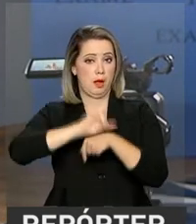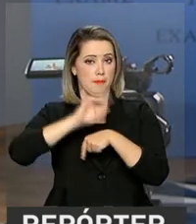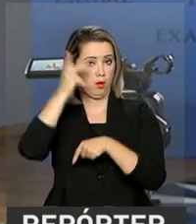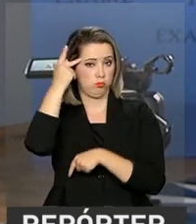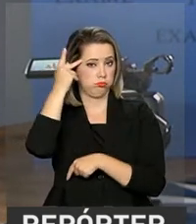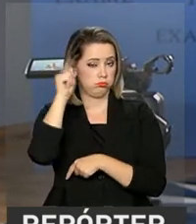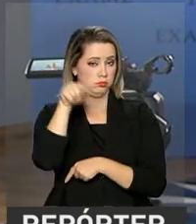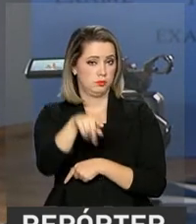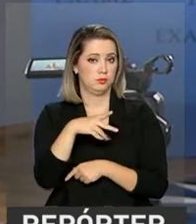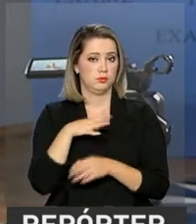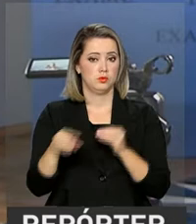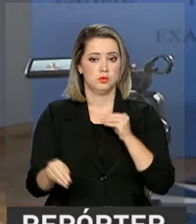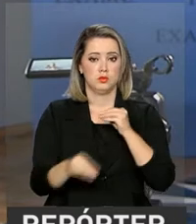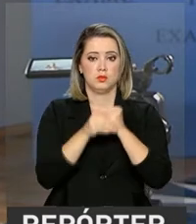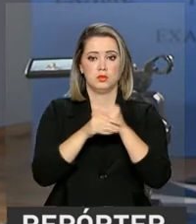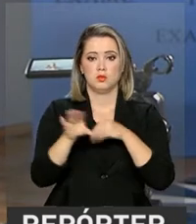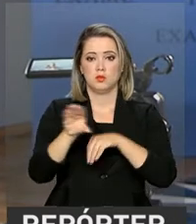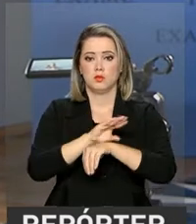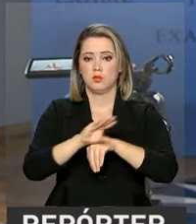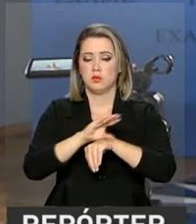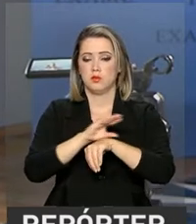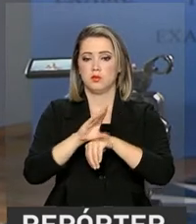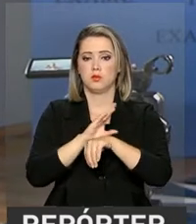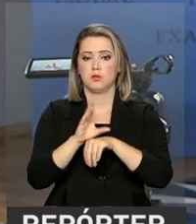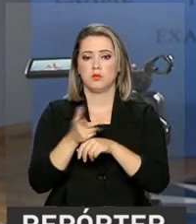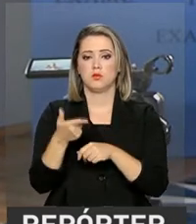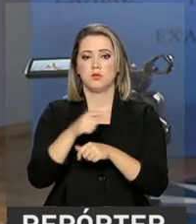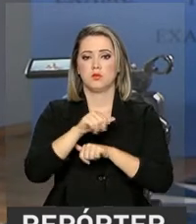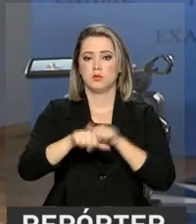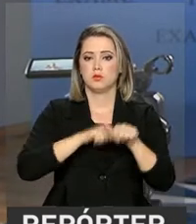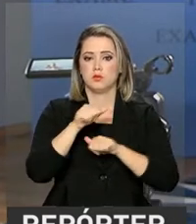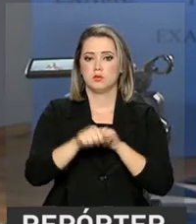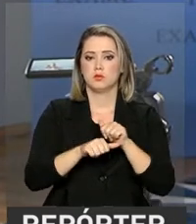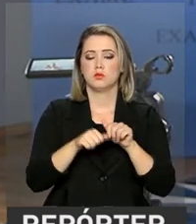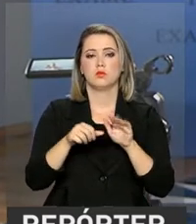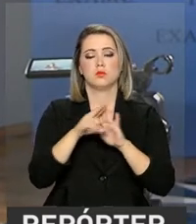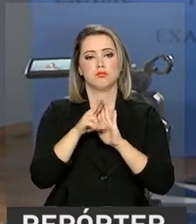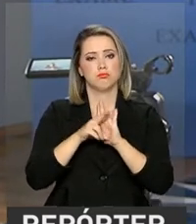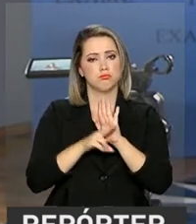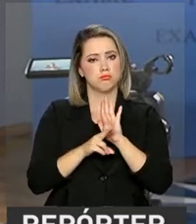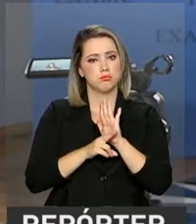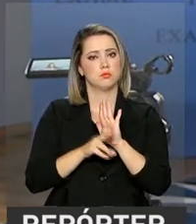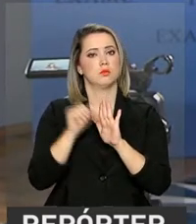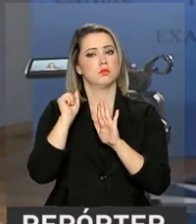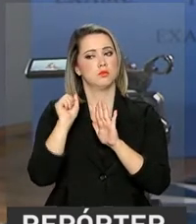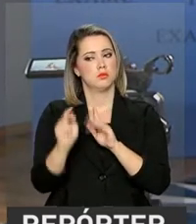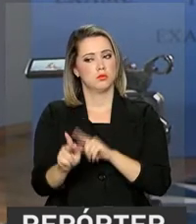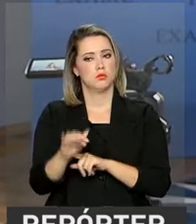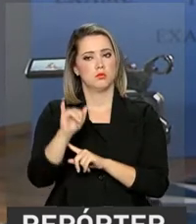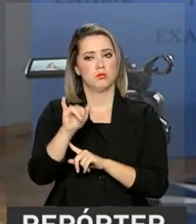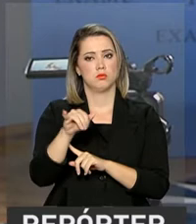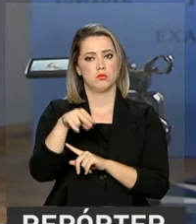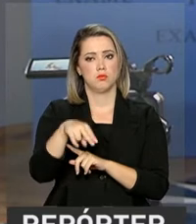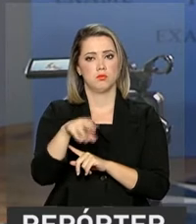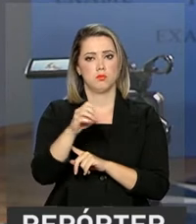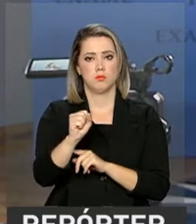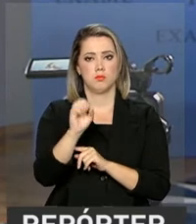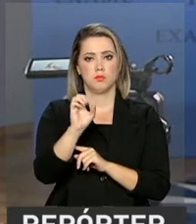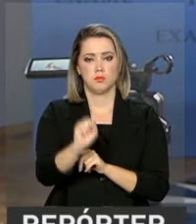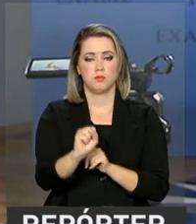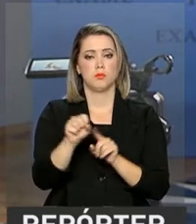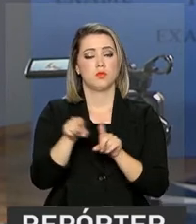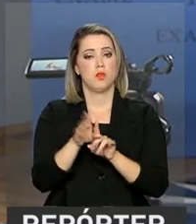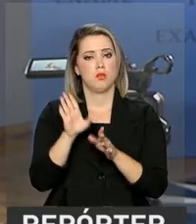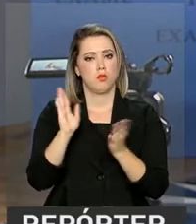de emenda à Constituição, que reforma a Previdência Social, as regras para o acesso à Previdência Social, ela está